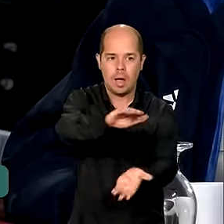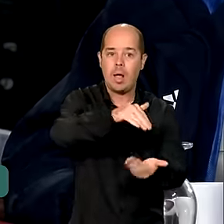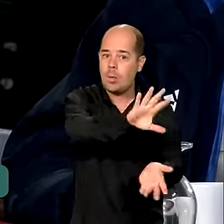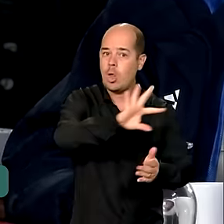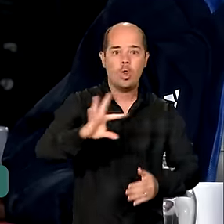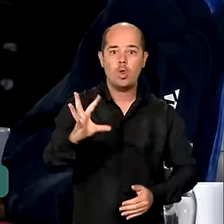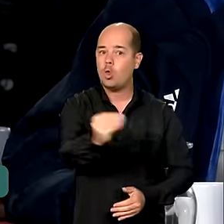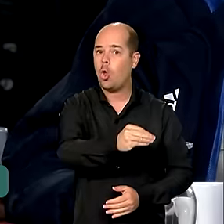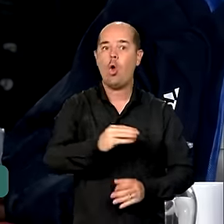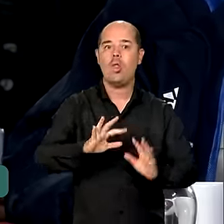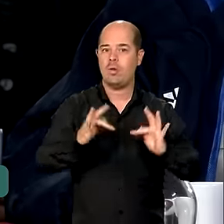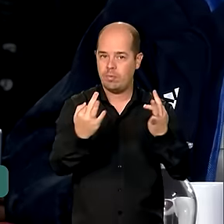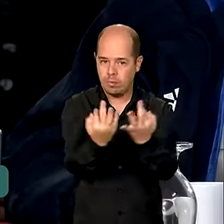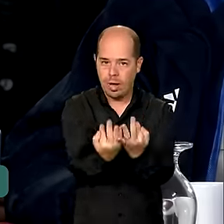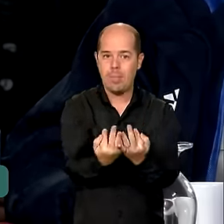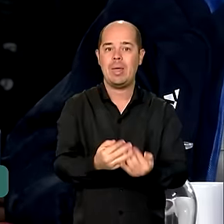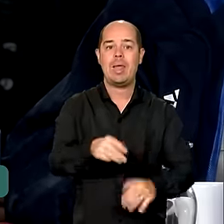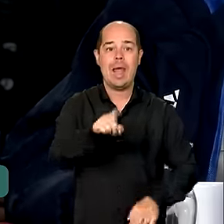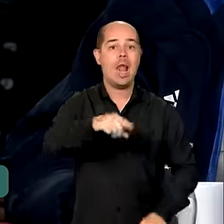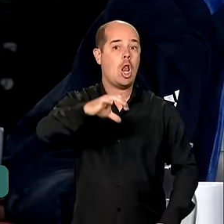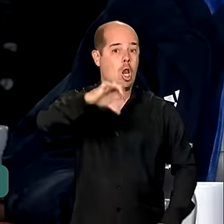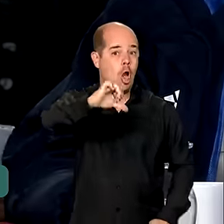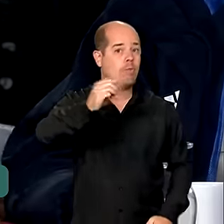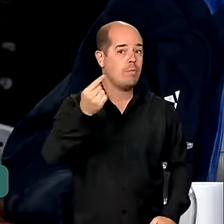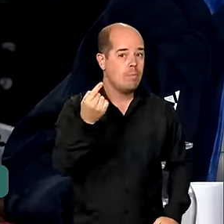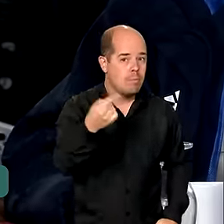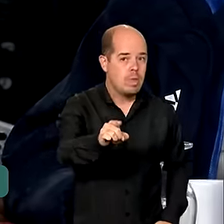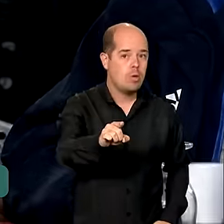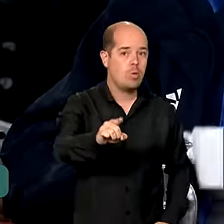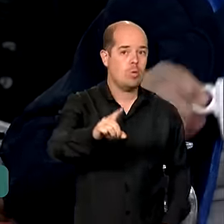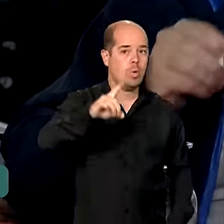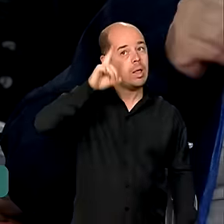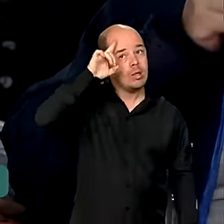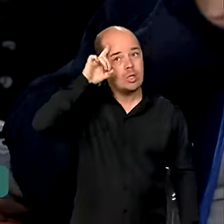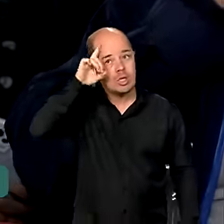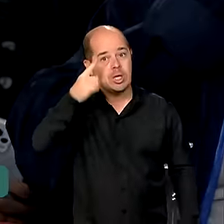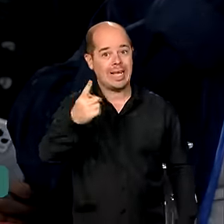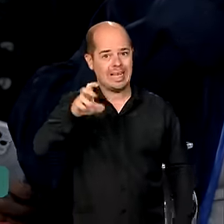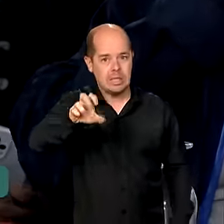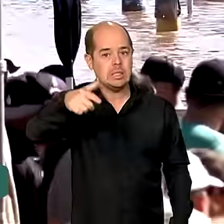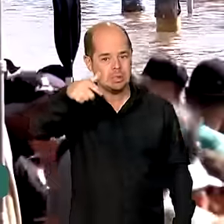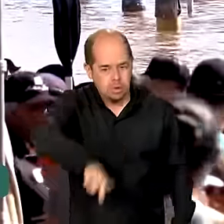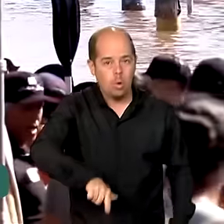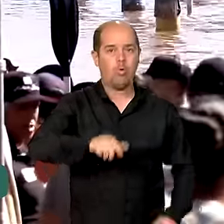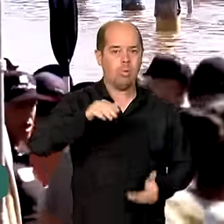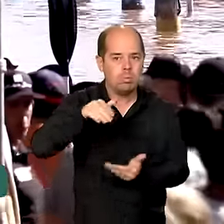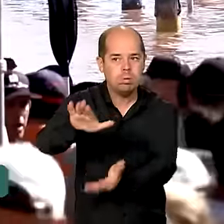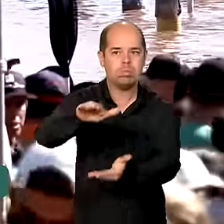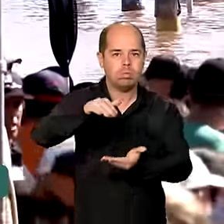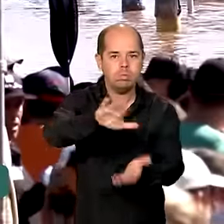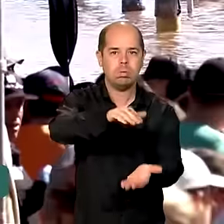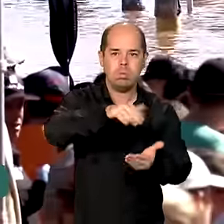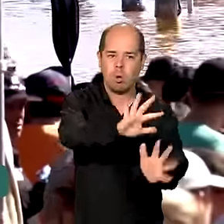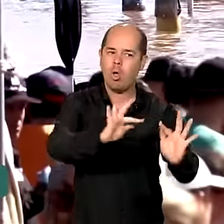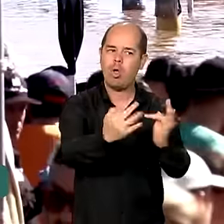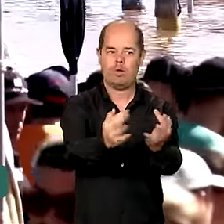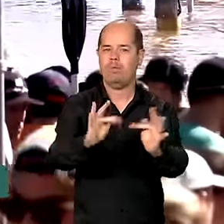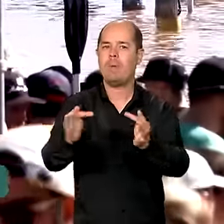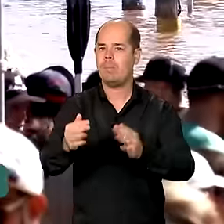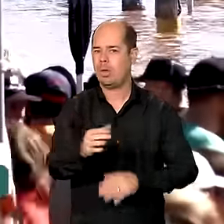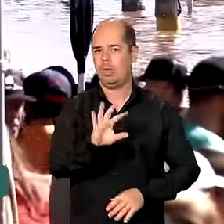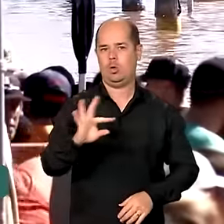garantidas, com entregas quinzenais para cada uma dessas famílias atingidas. Como parte das ações